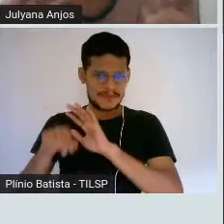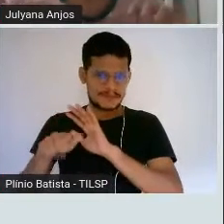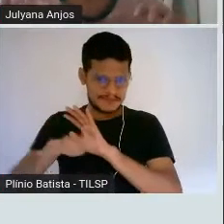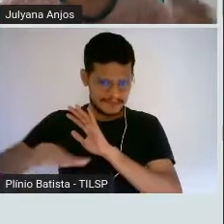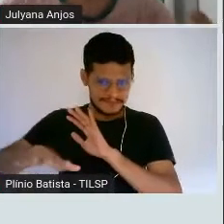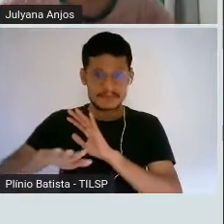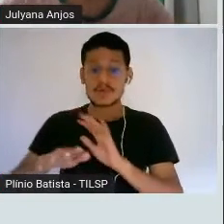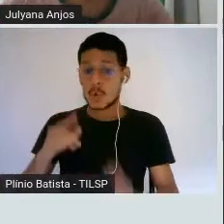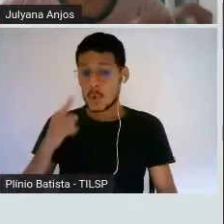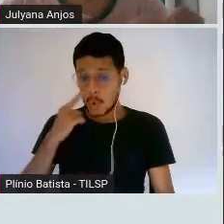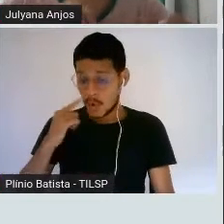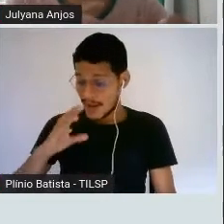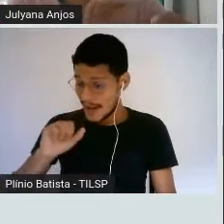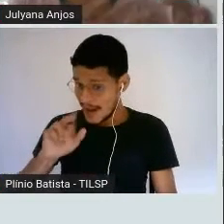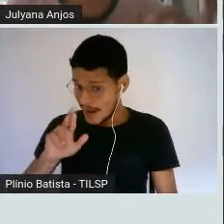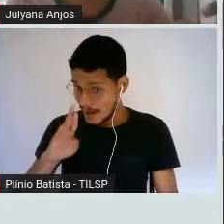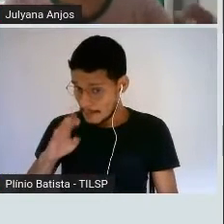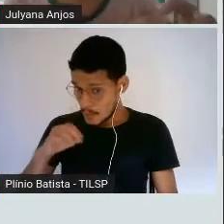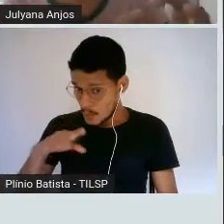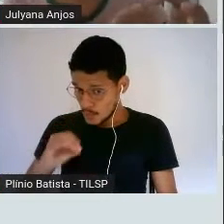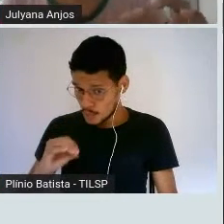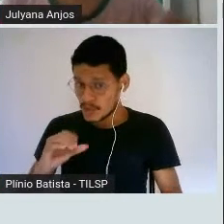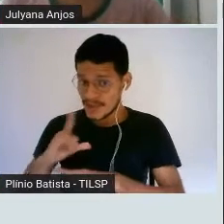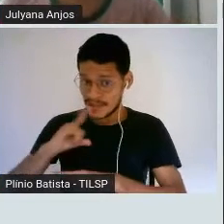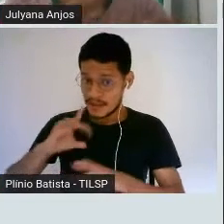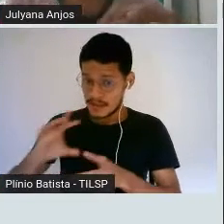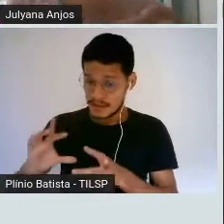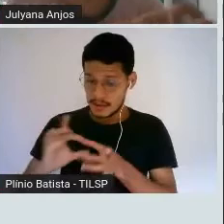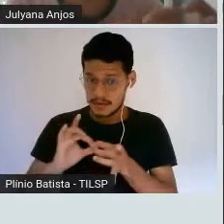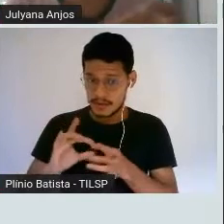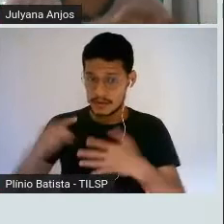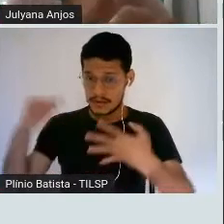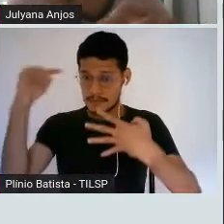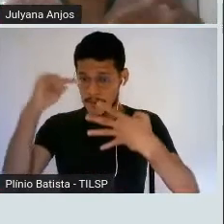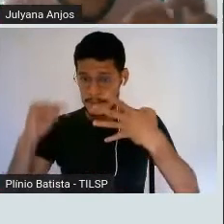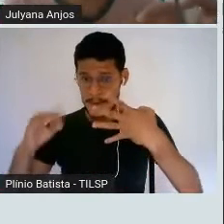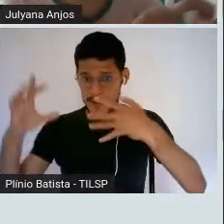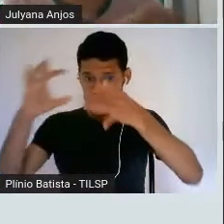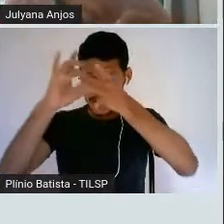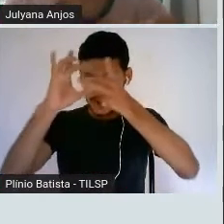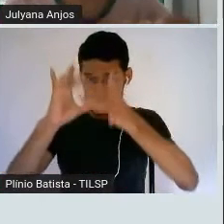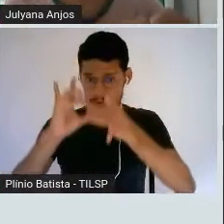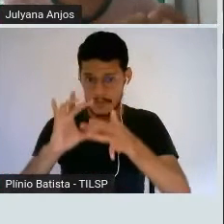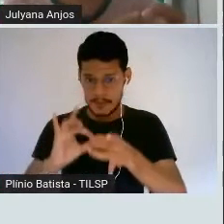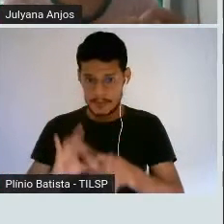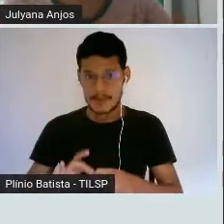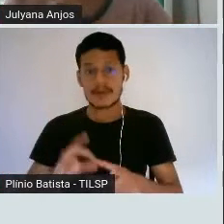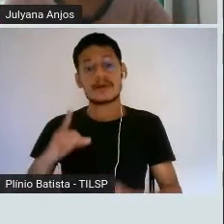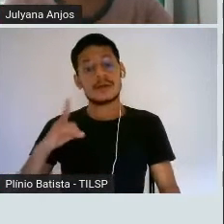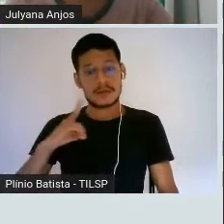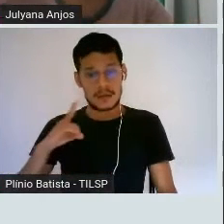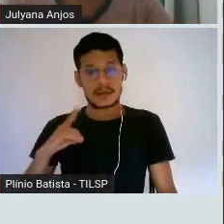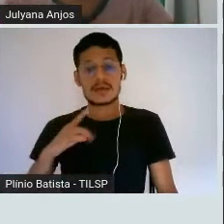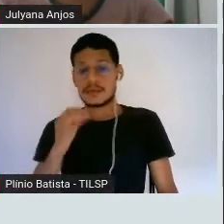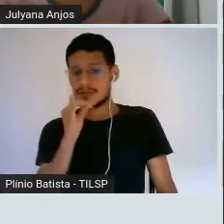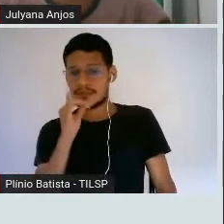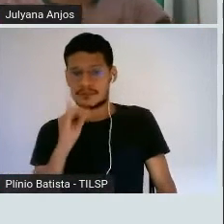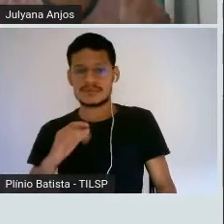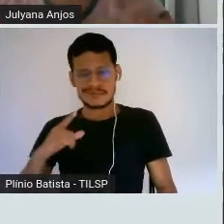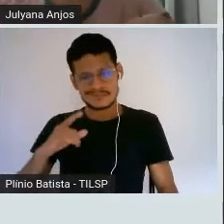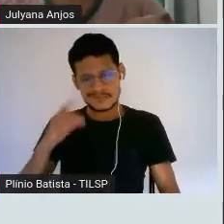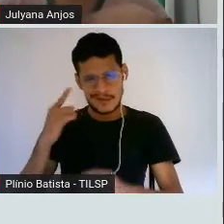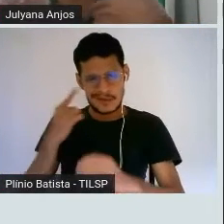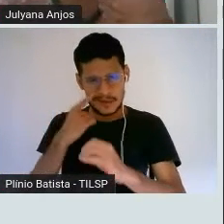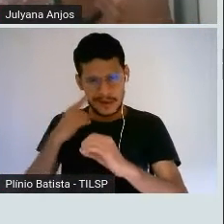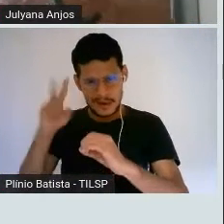o carbono, a gente sempre tem que lembrar que ele vai fazer quatro ligações. Então, para cada lado dele, ele vai promover uma ligação com outros